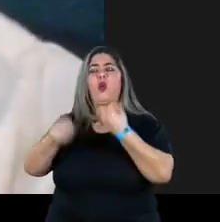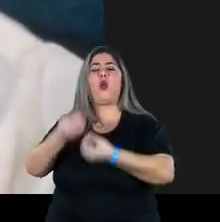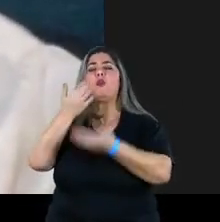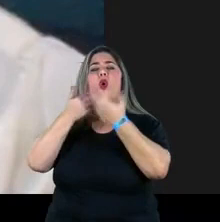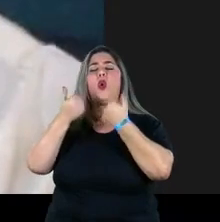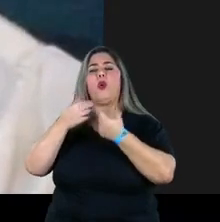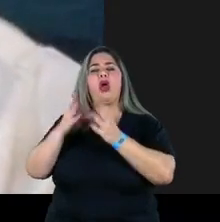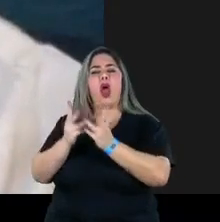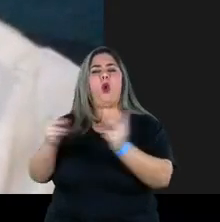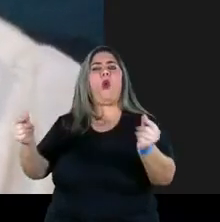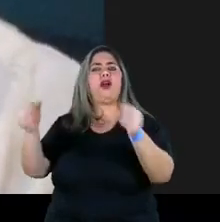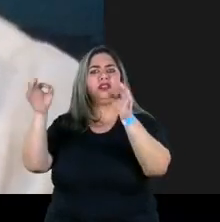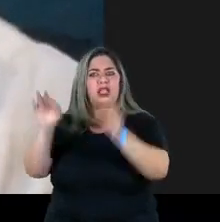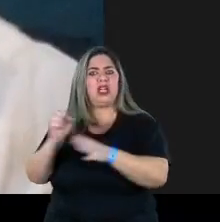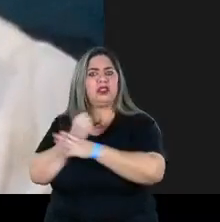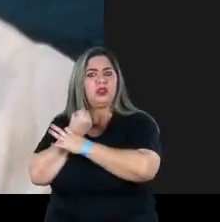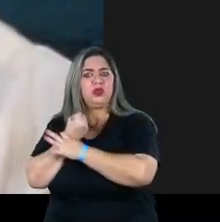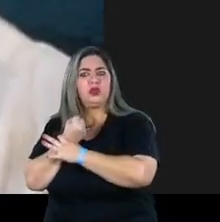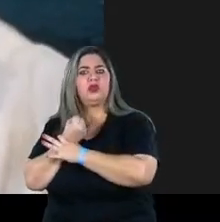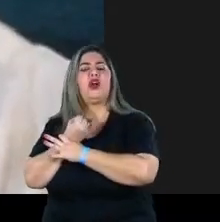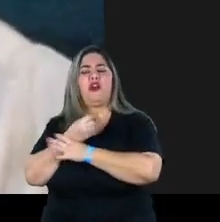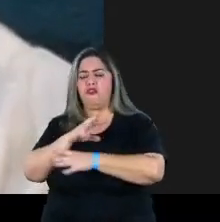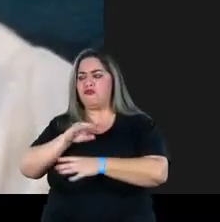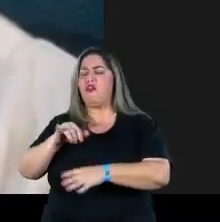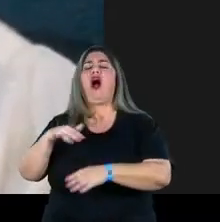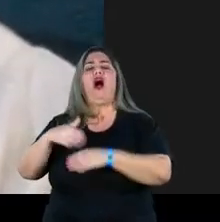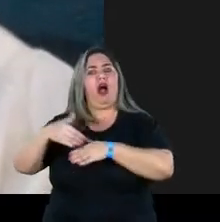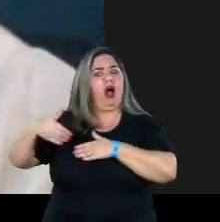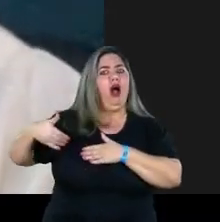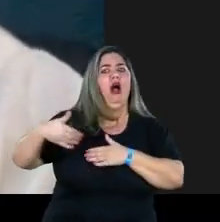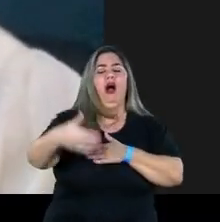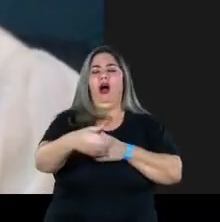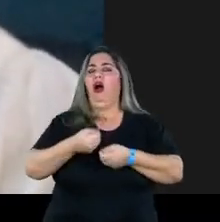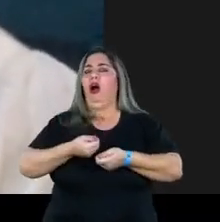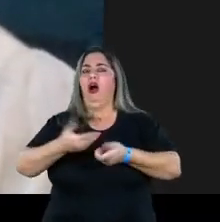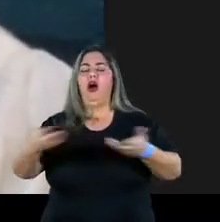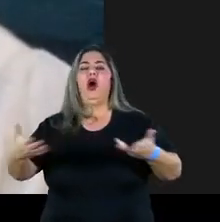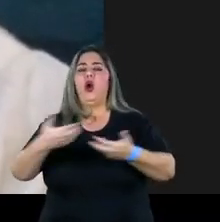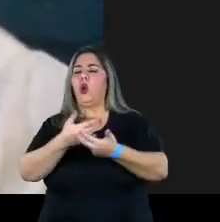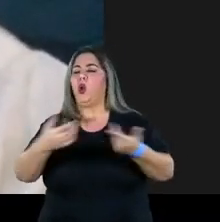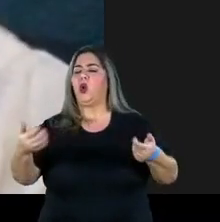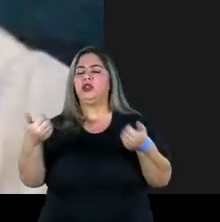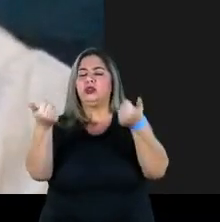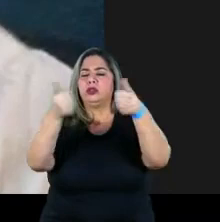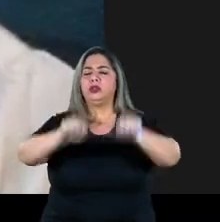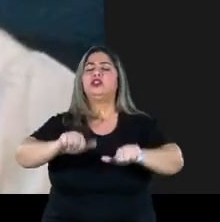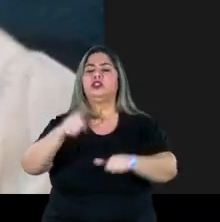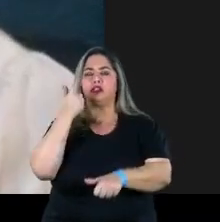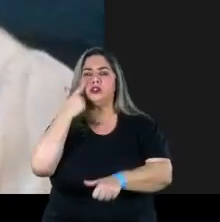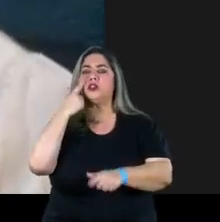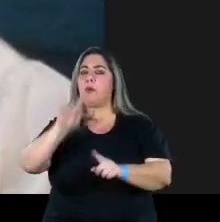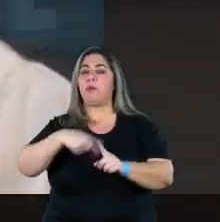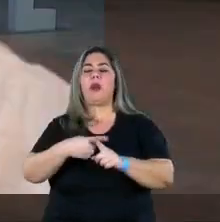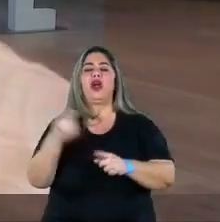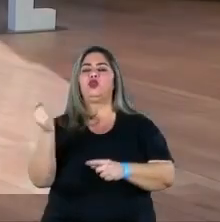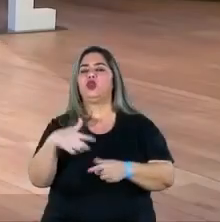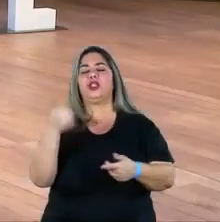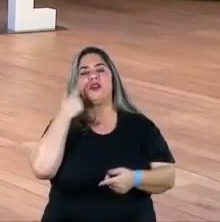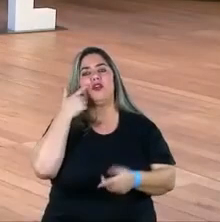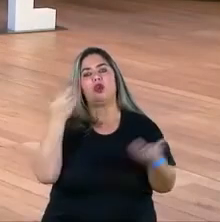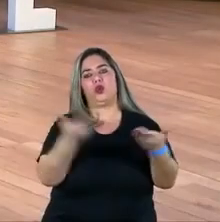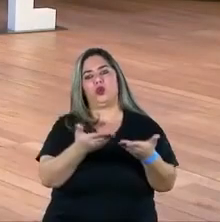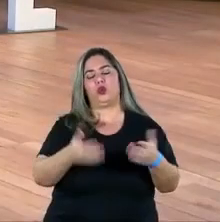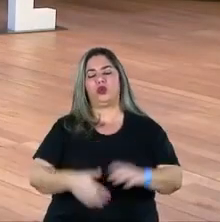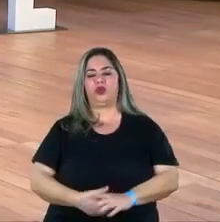alimentar de maneira saudável e segura, nós vamos talvez compartilhar a grande tragédia maior do que a gente está vendo. Isso